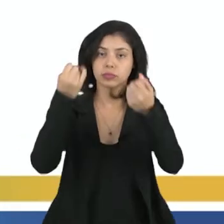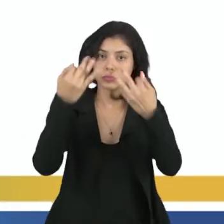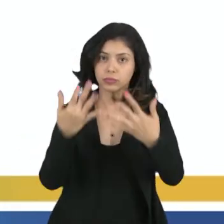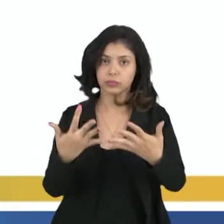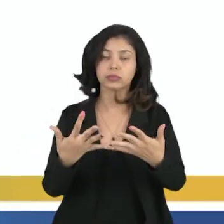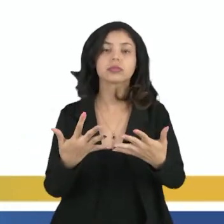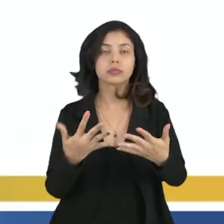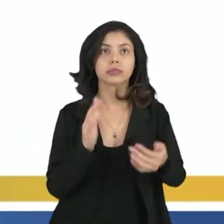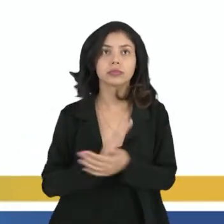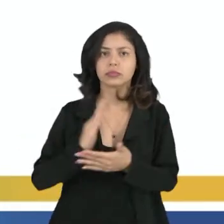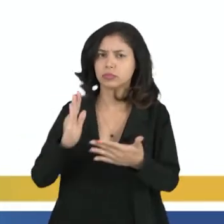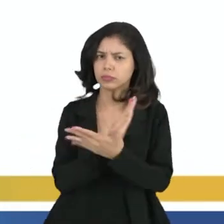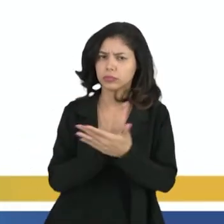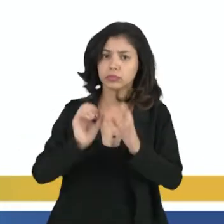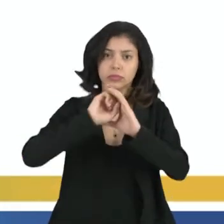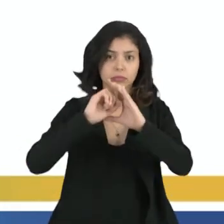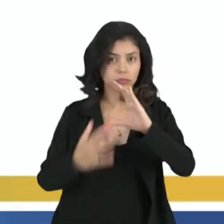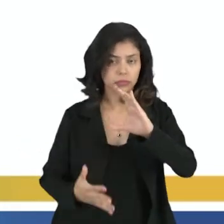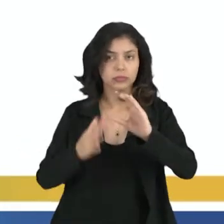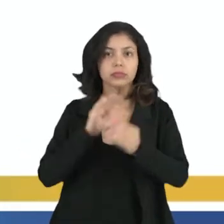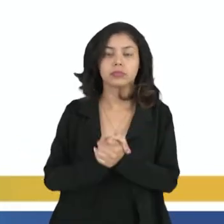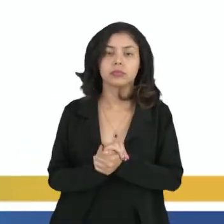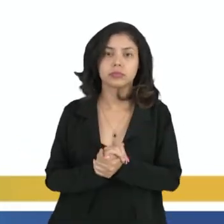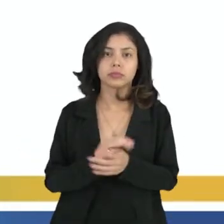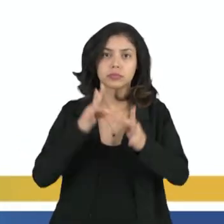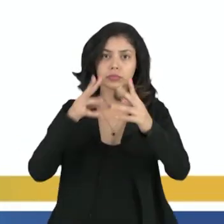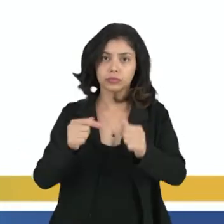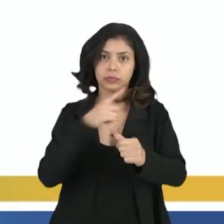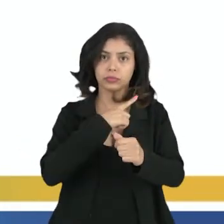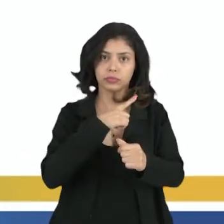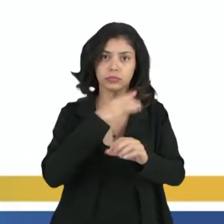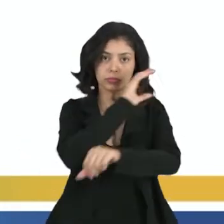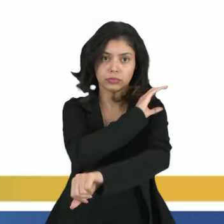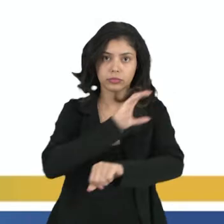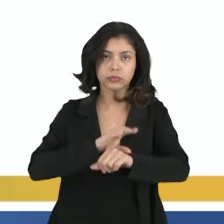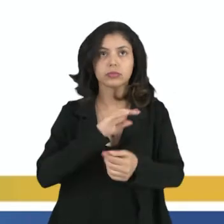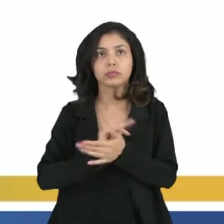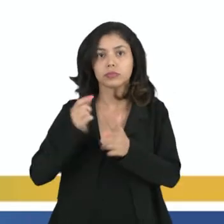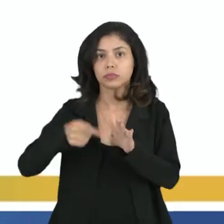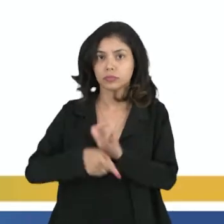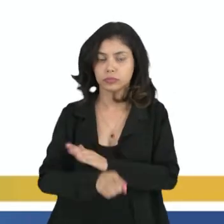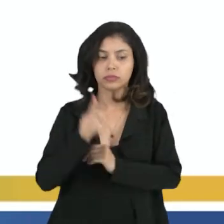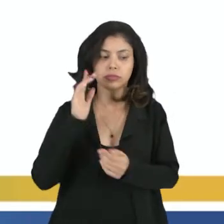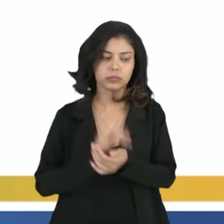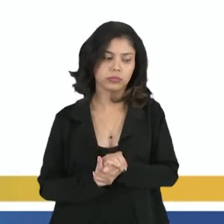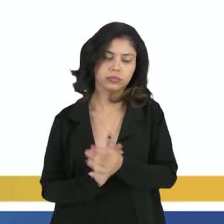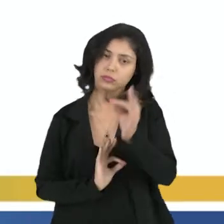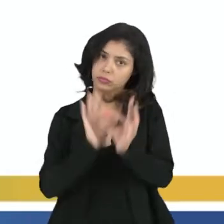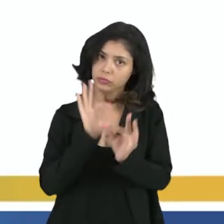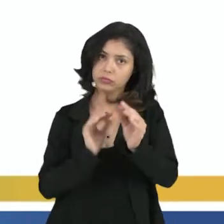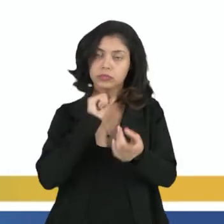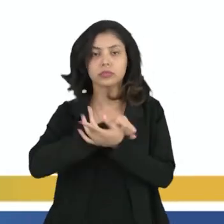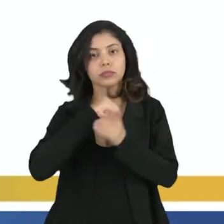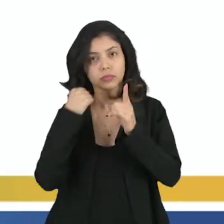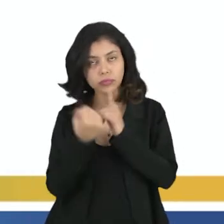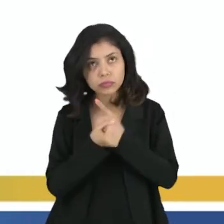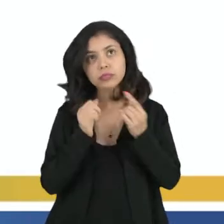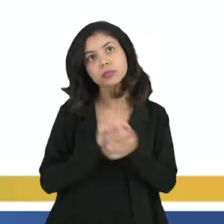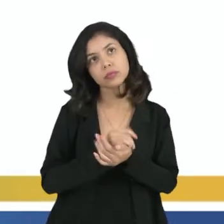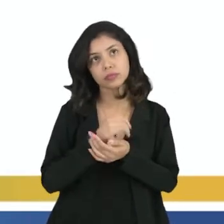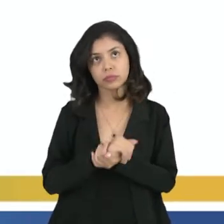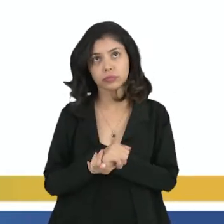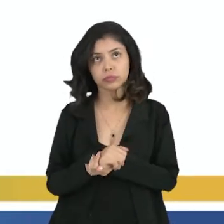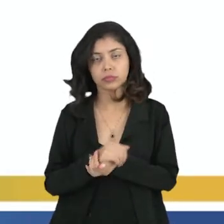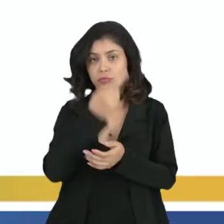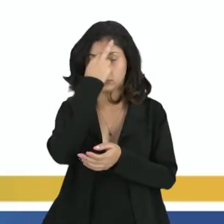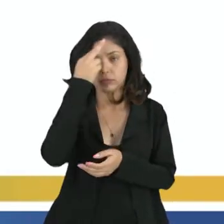Vamos ver algumas características, então, da cultura. Dentro desse quesito sociológico, antropológico